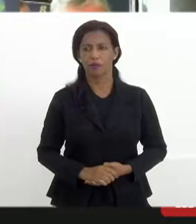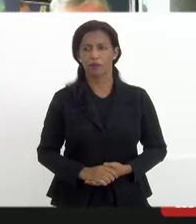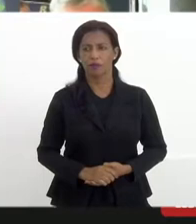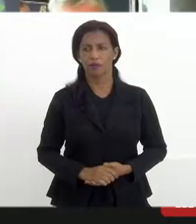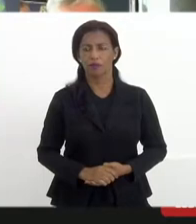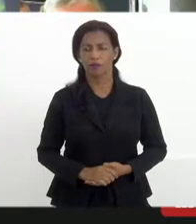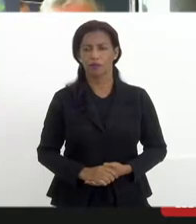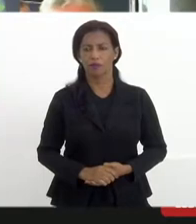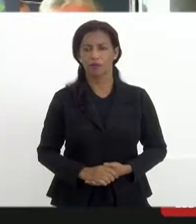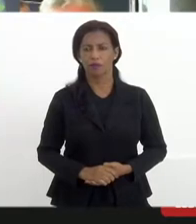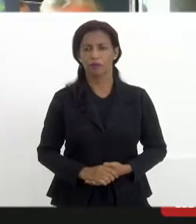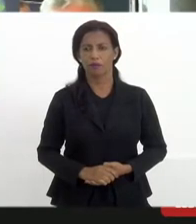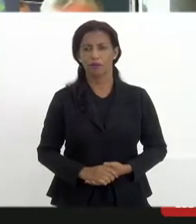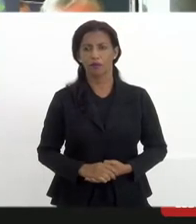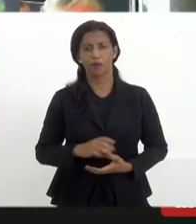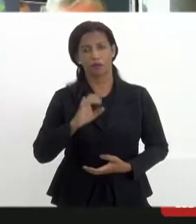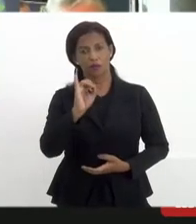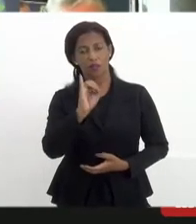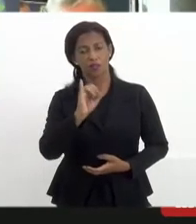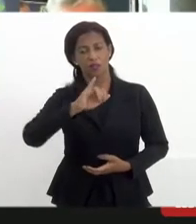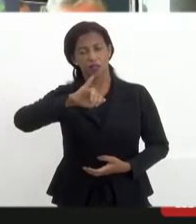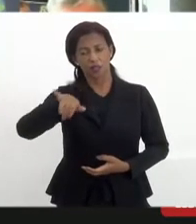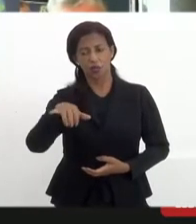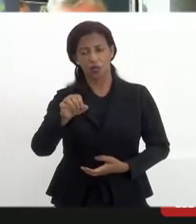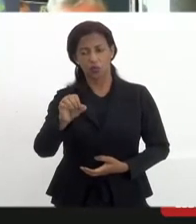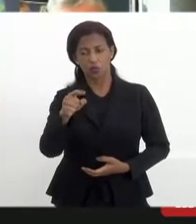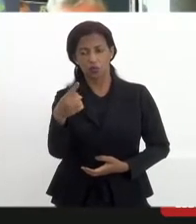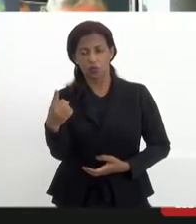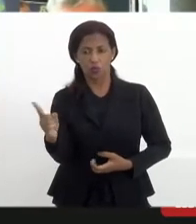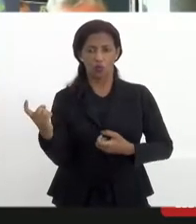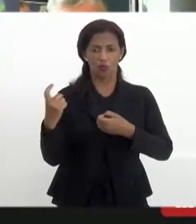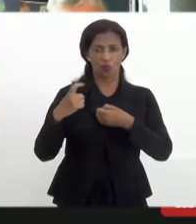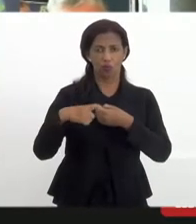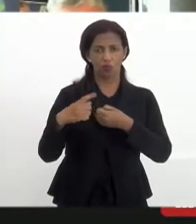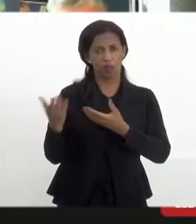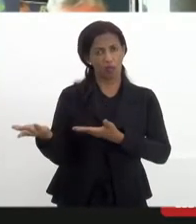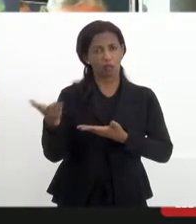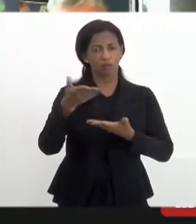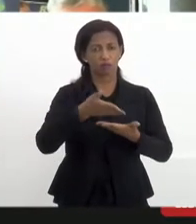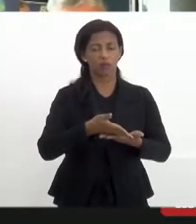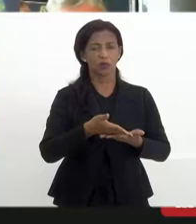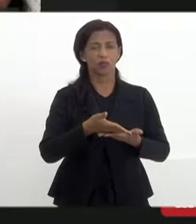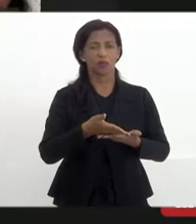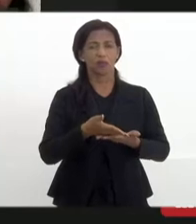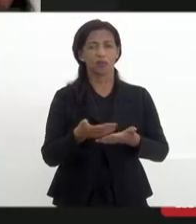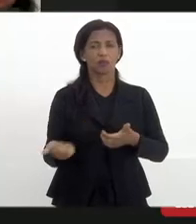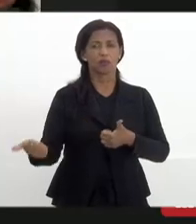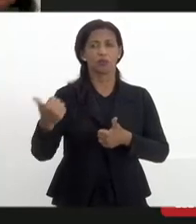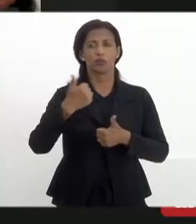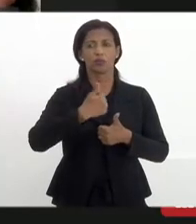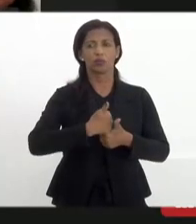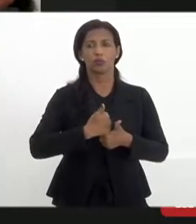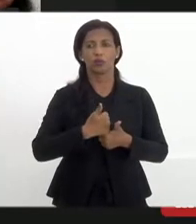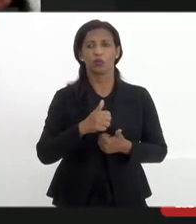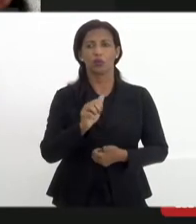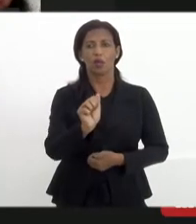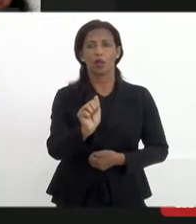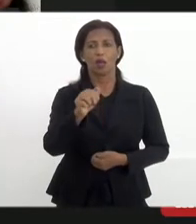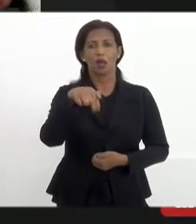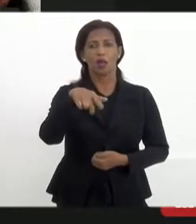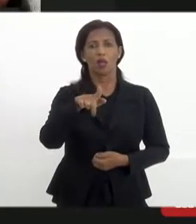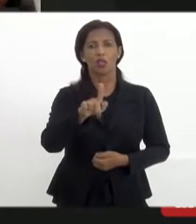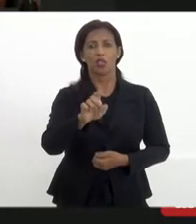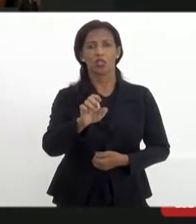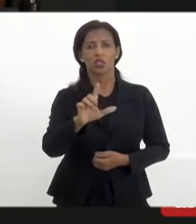Bom, caso o João retorne, a gente passa a palavra para ele. Então, vou passar agora para o Ângelo Inácio.